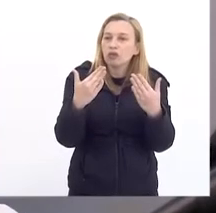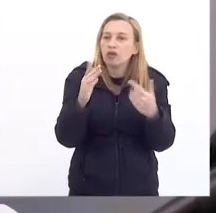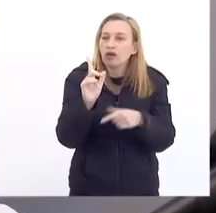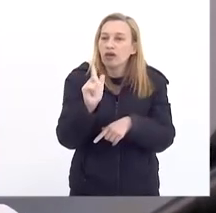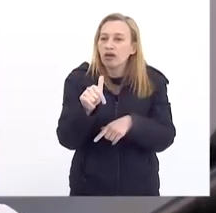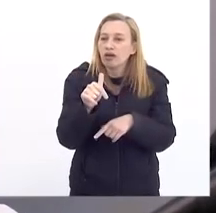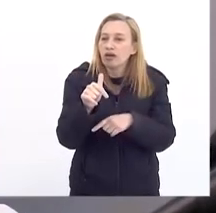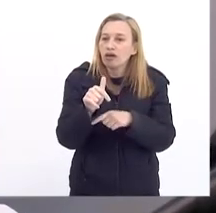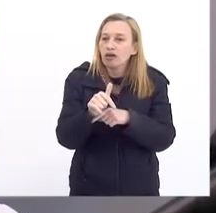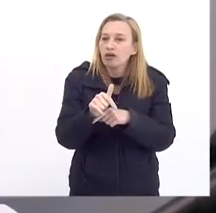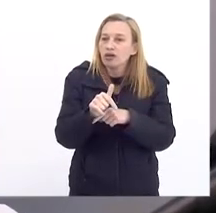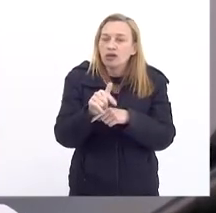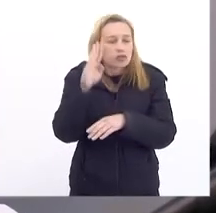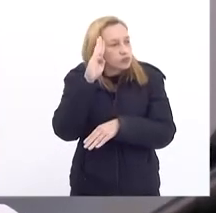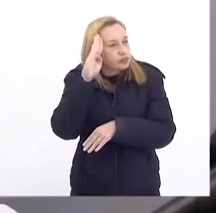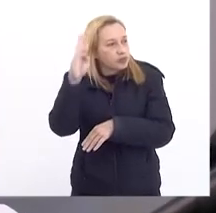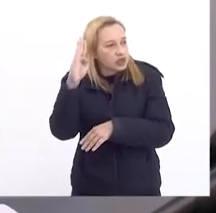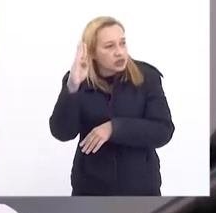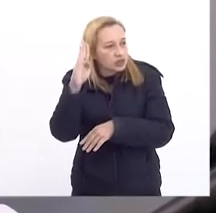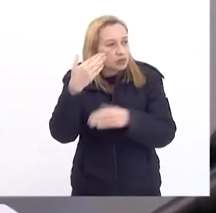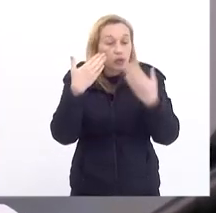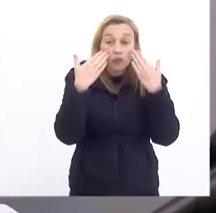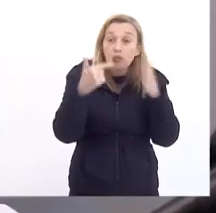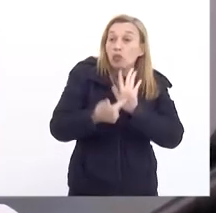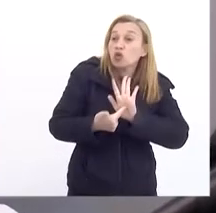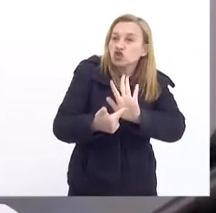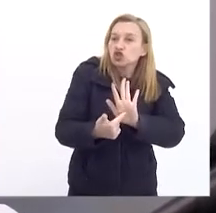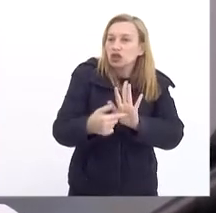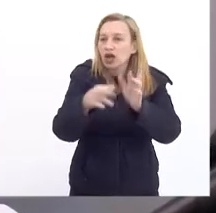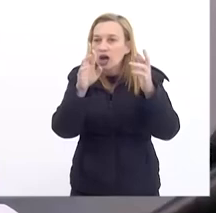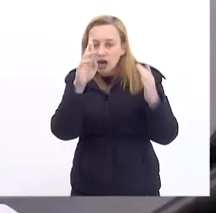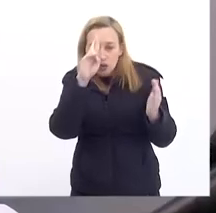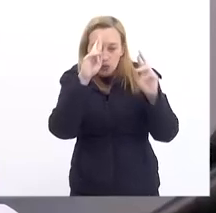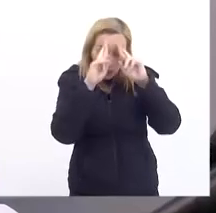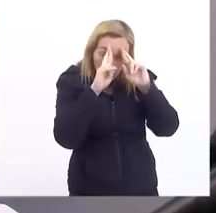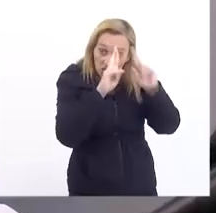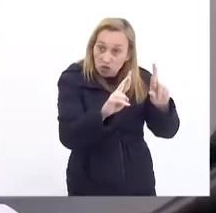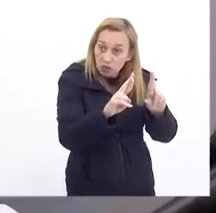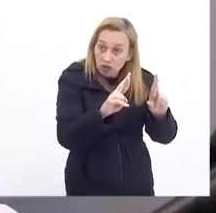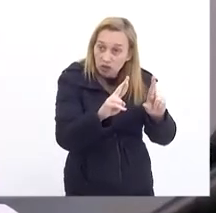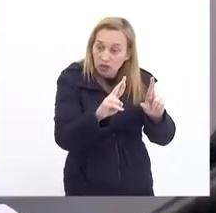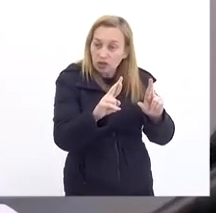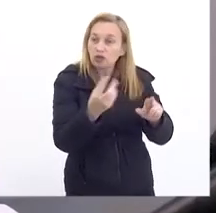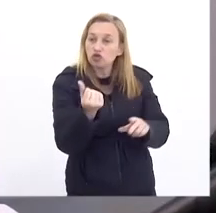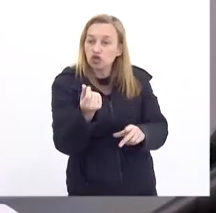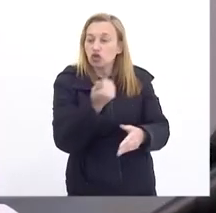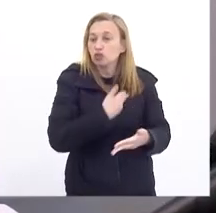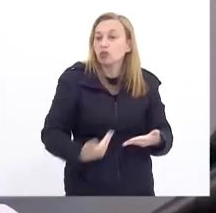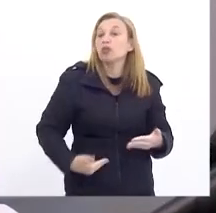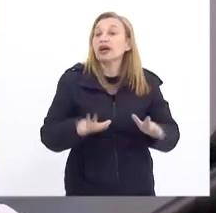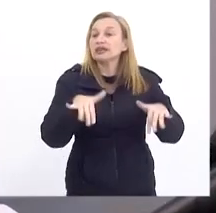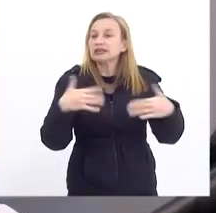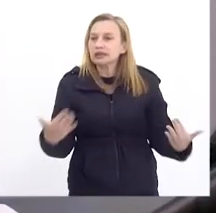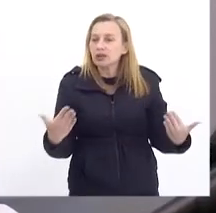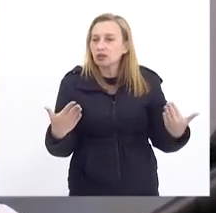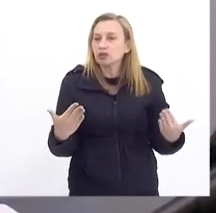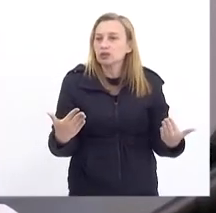fundamental para demonstrar respeito à coisa pública. Então,